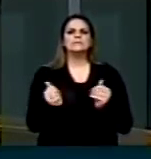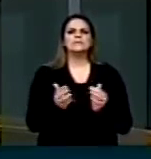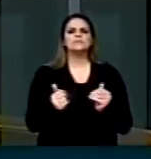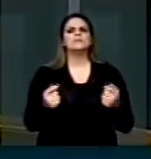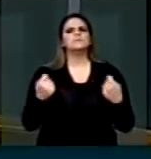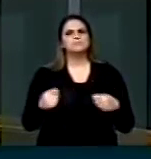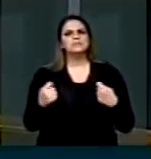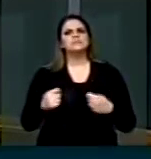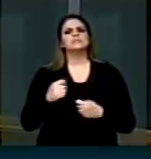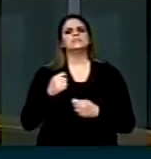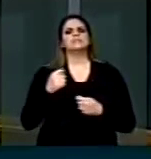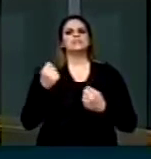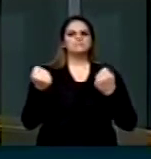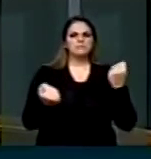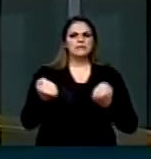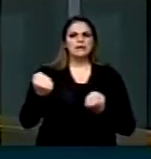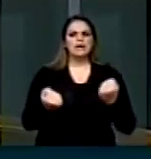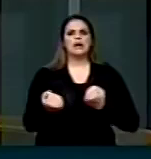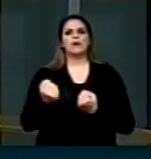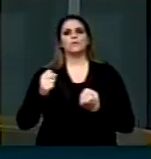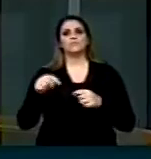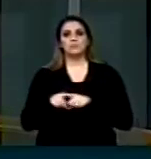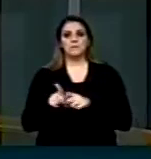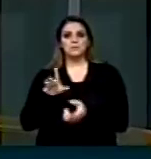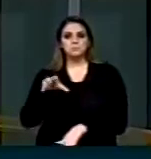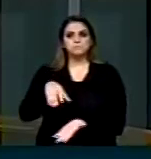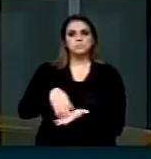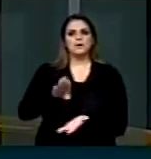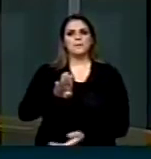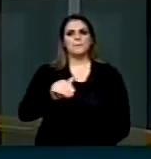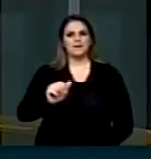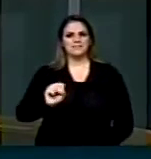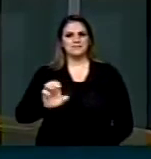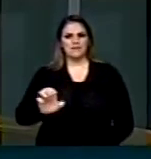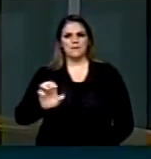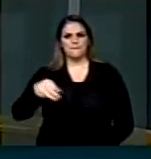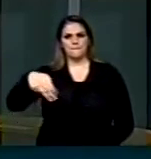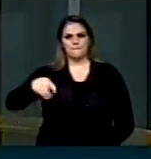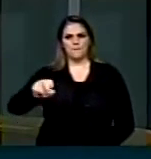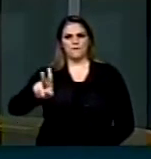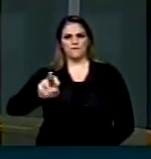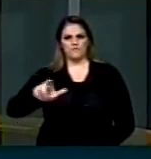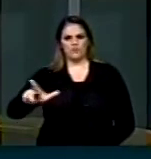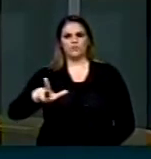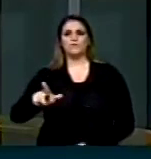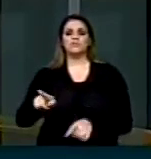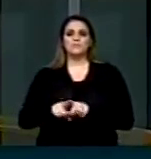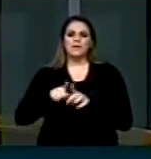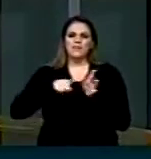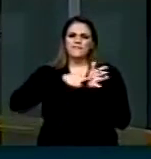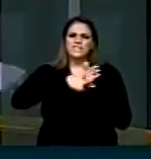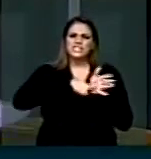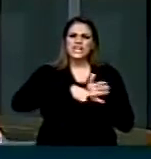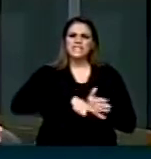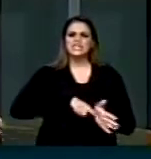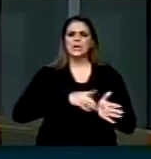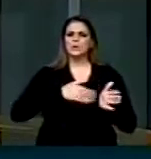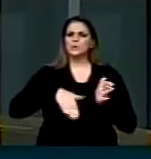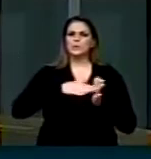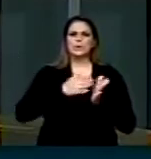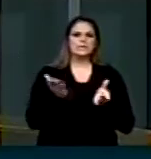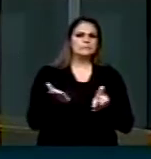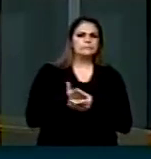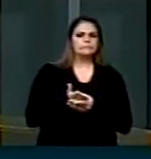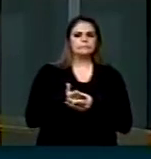viaturas, a instalação de base móveis e investigação aprofundada dos crimes